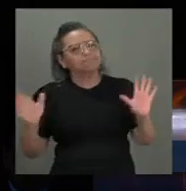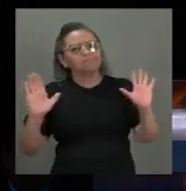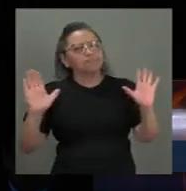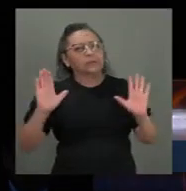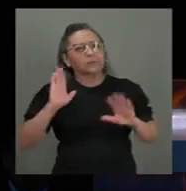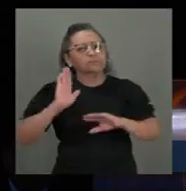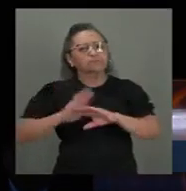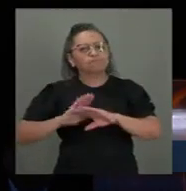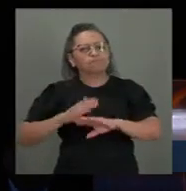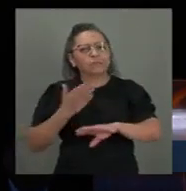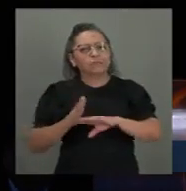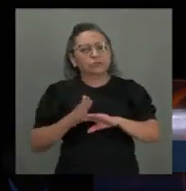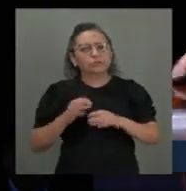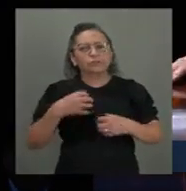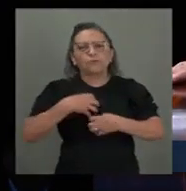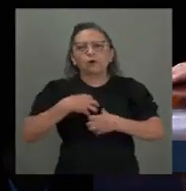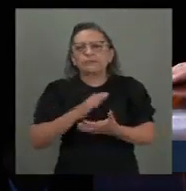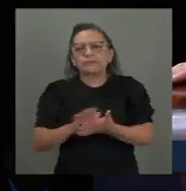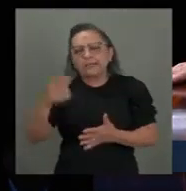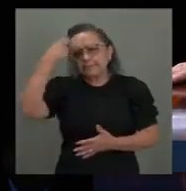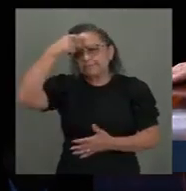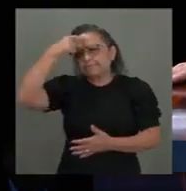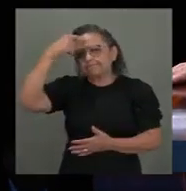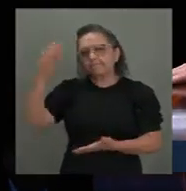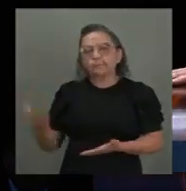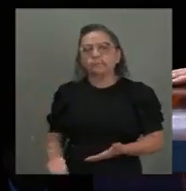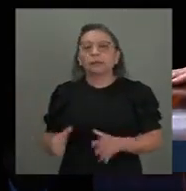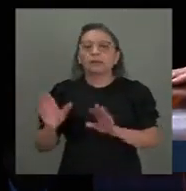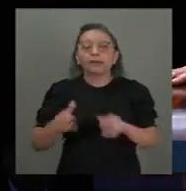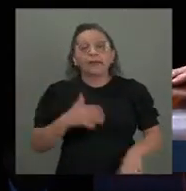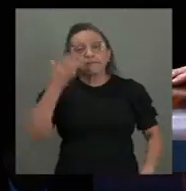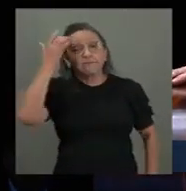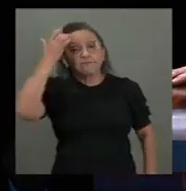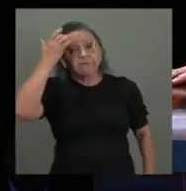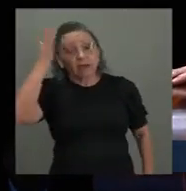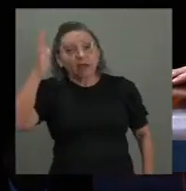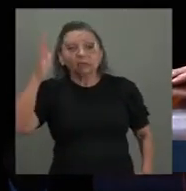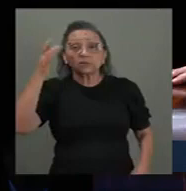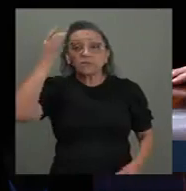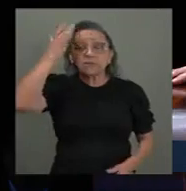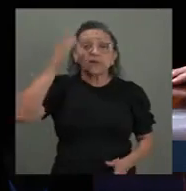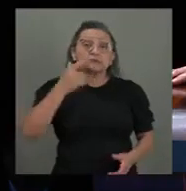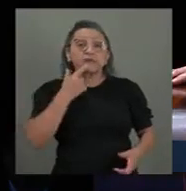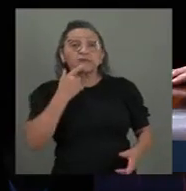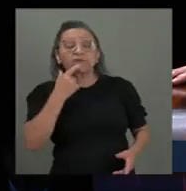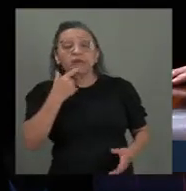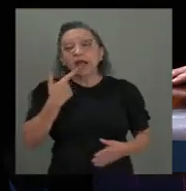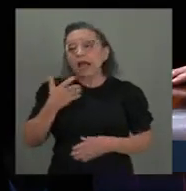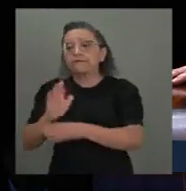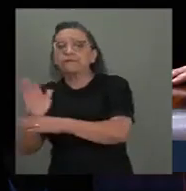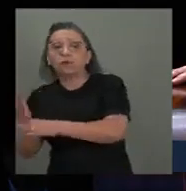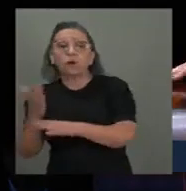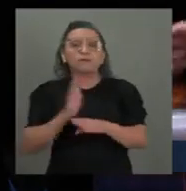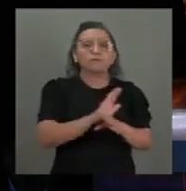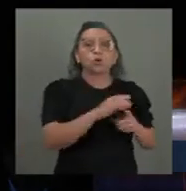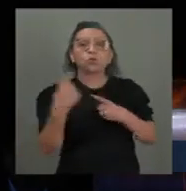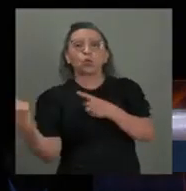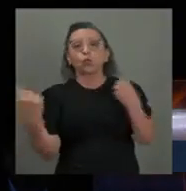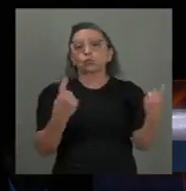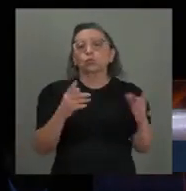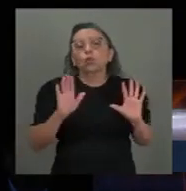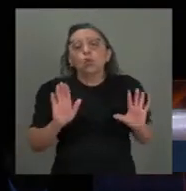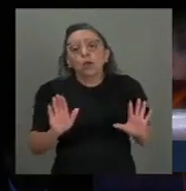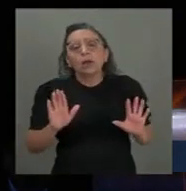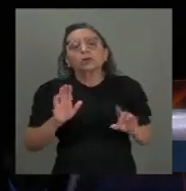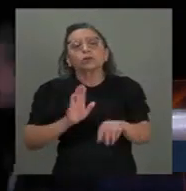totalmente insensata. É fácil tomar partido a favor da guerra de um lado ou do outro, quando a gente